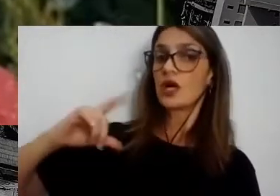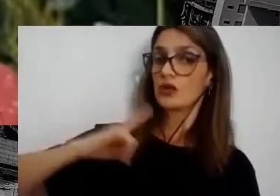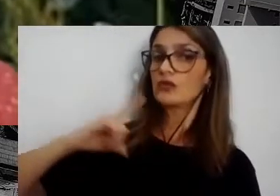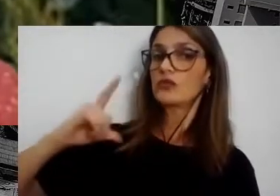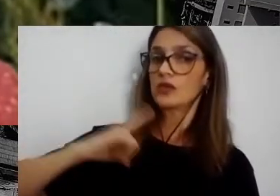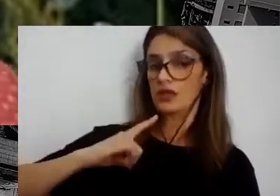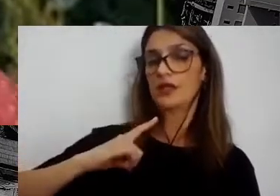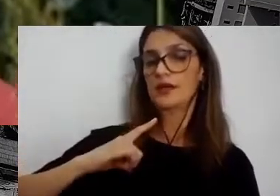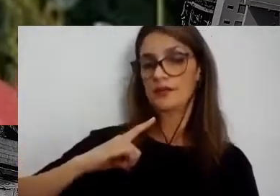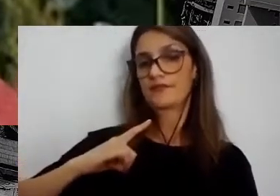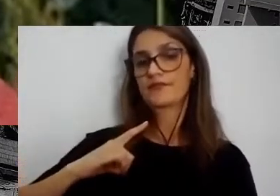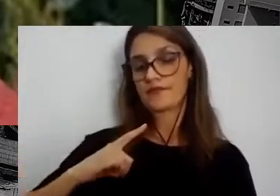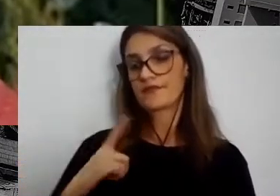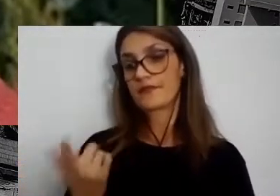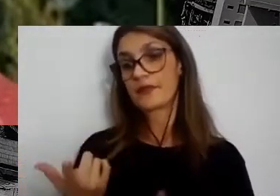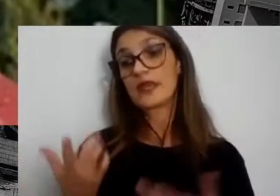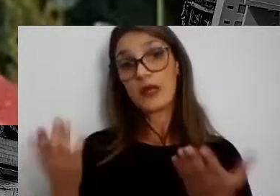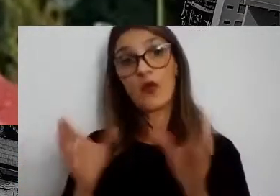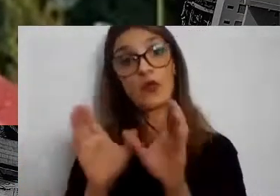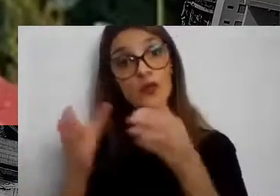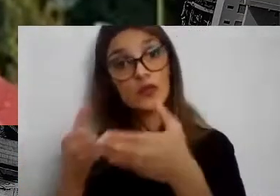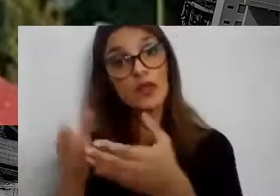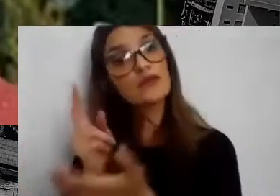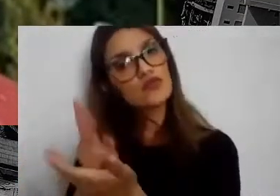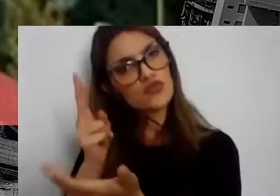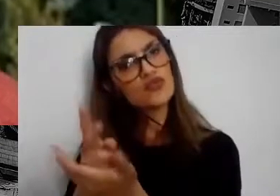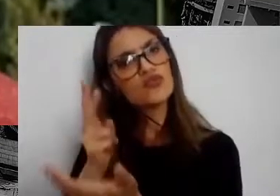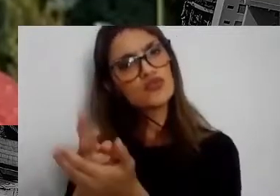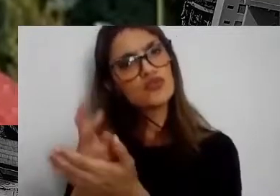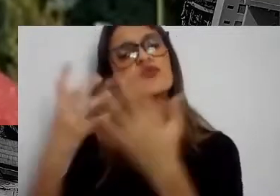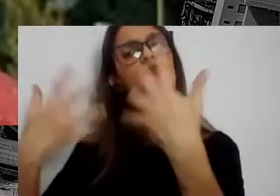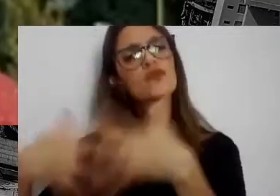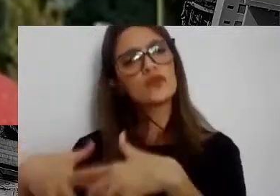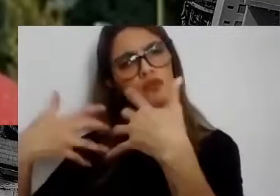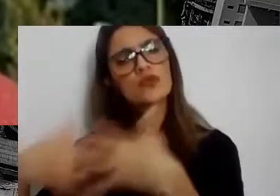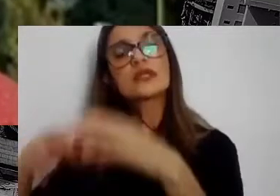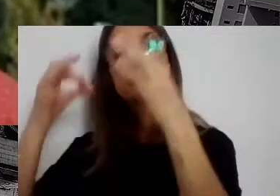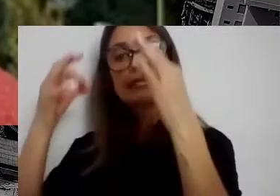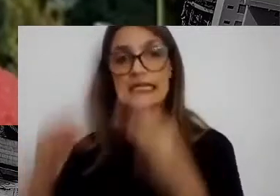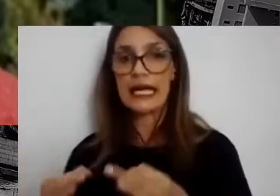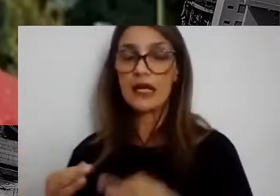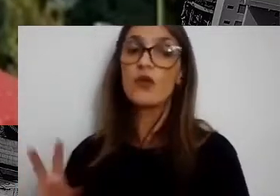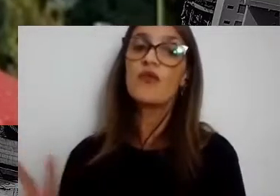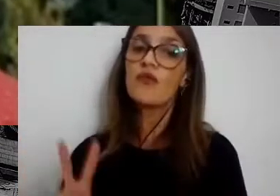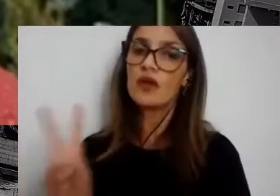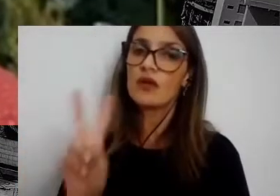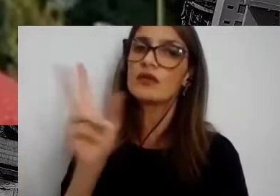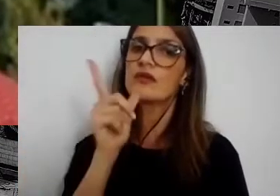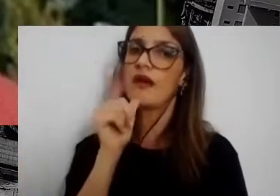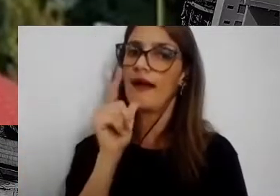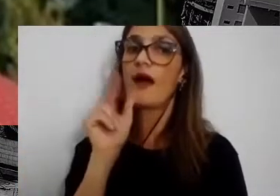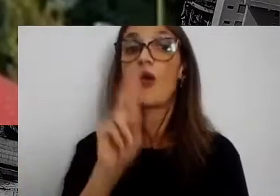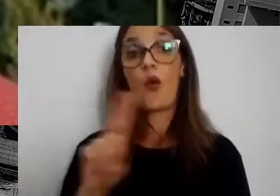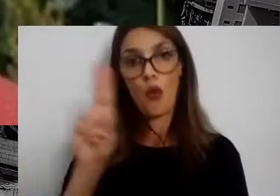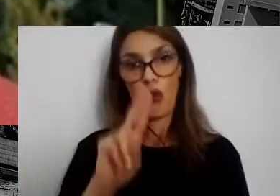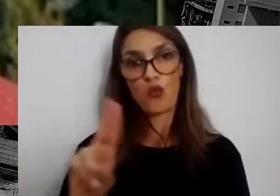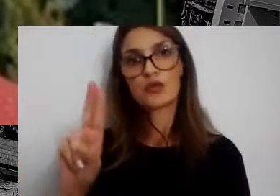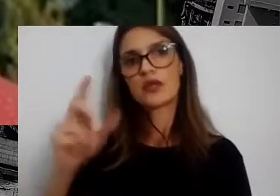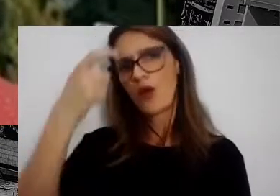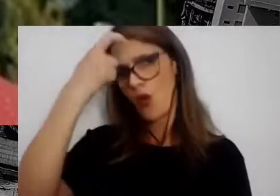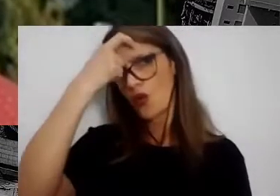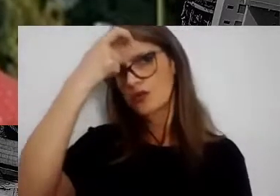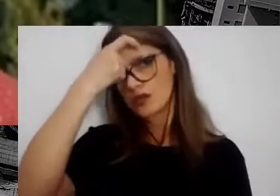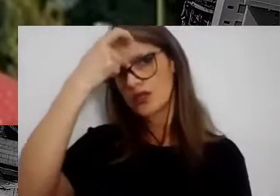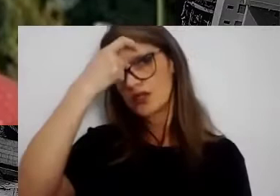dessa forma a comunidade mantém o sistema com funcionamento certo e também valoriza a água e utiliza de cada forma cada